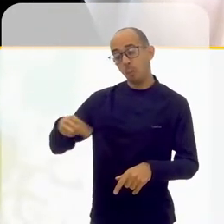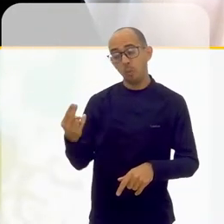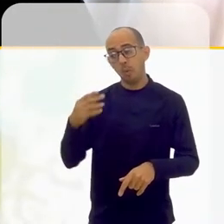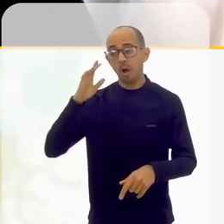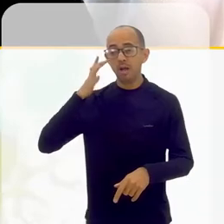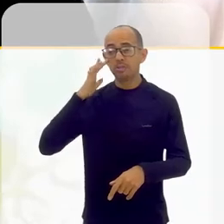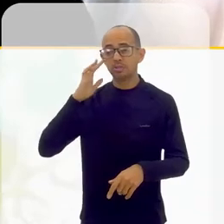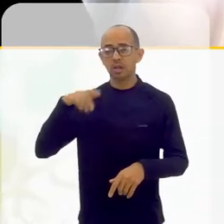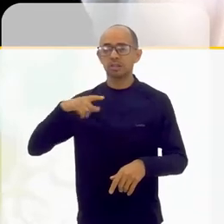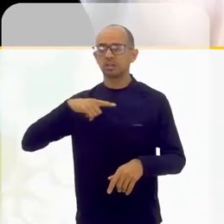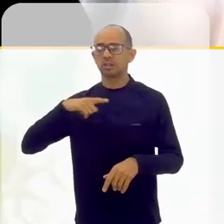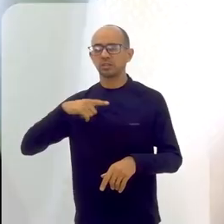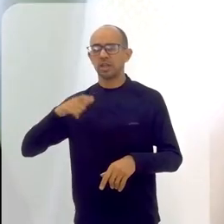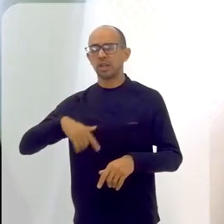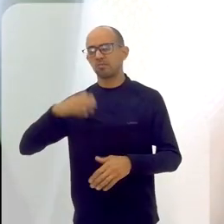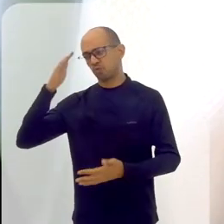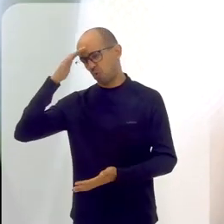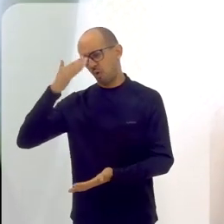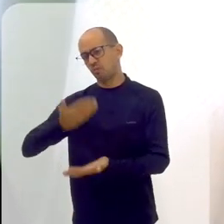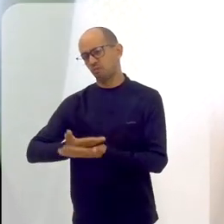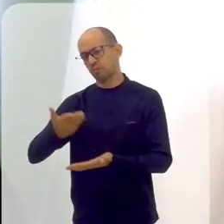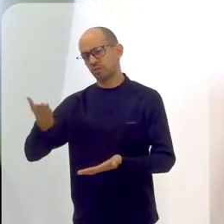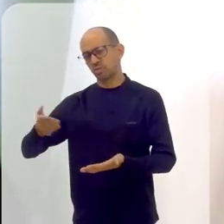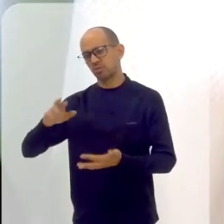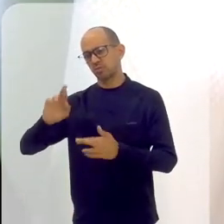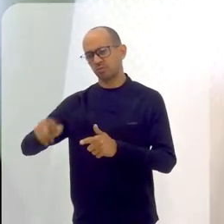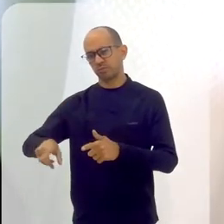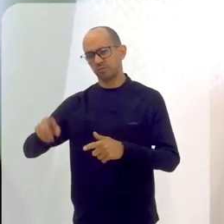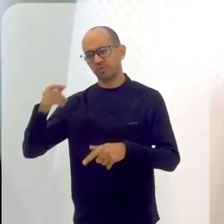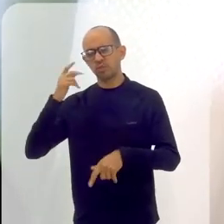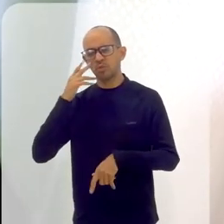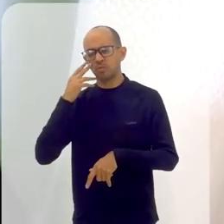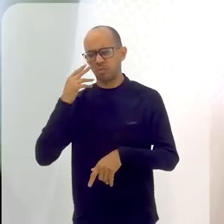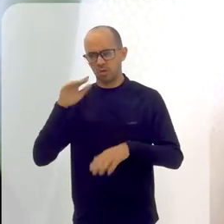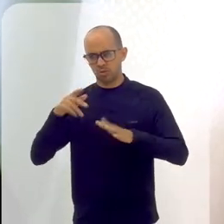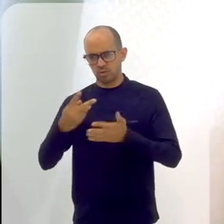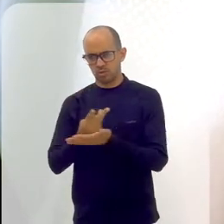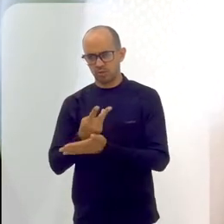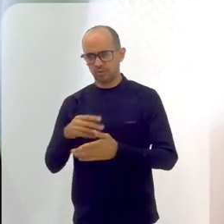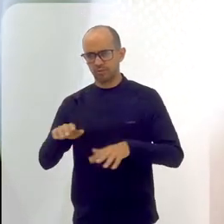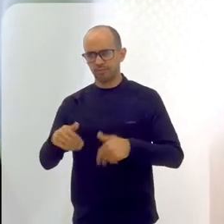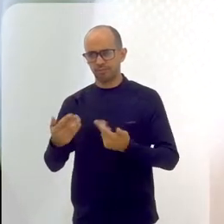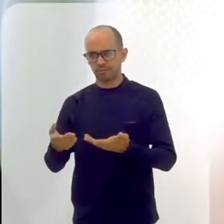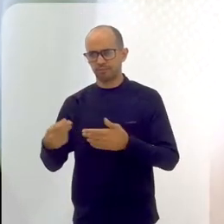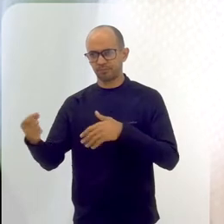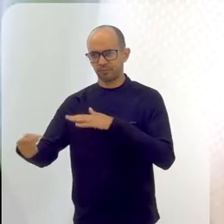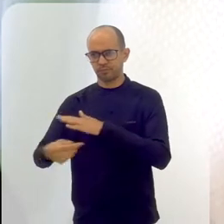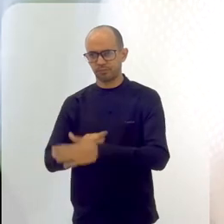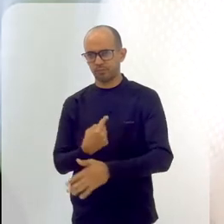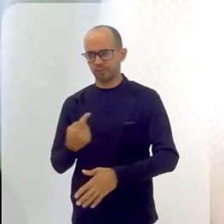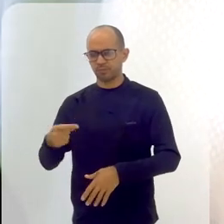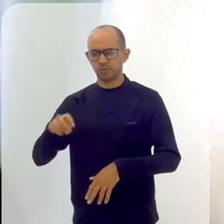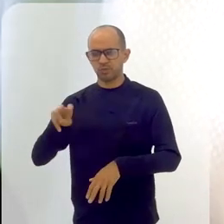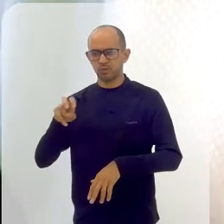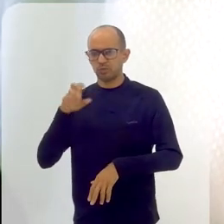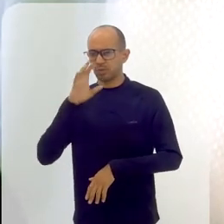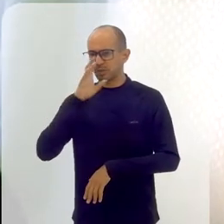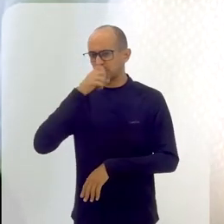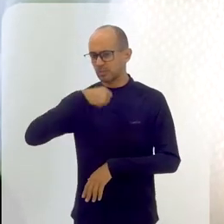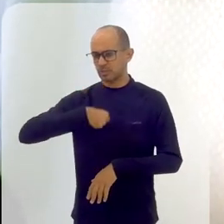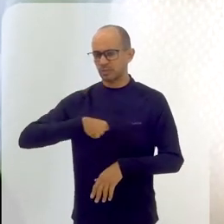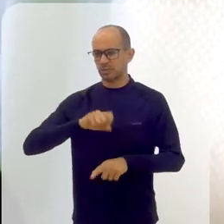convicções, talvez, né? Que é muito normal nessa faixa etária. Então, quando você pergunta sobre